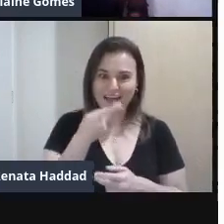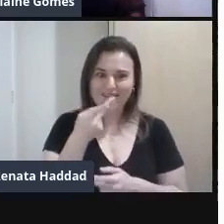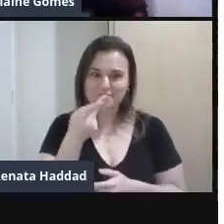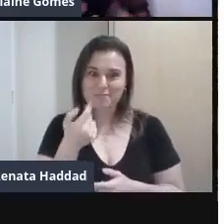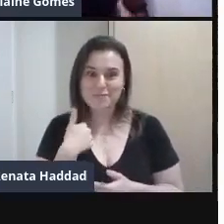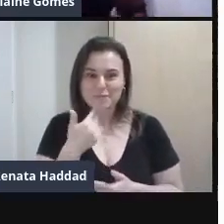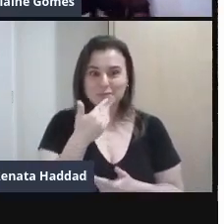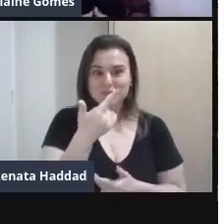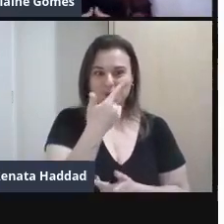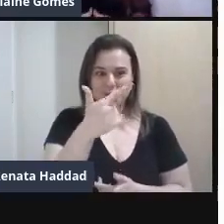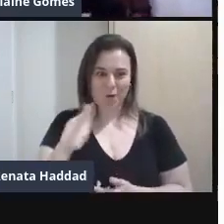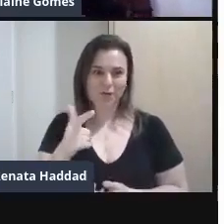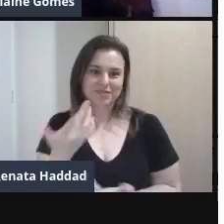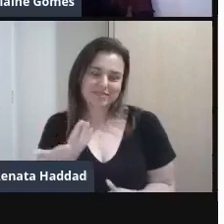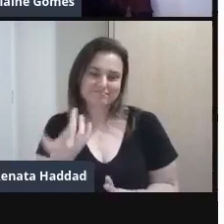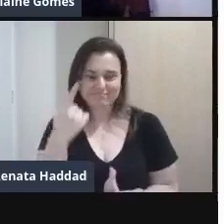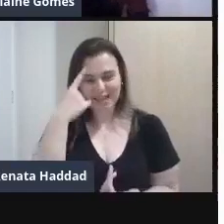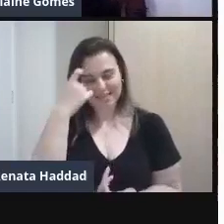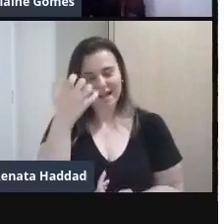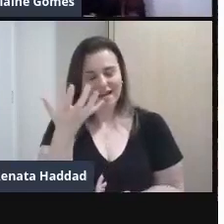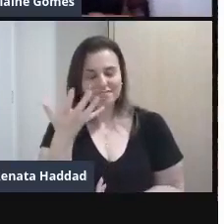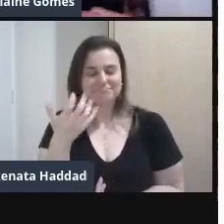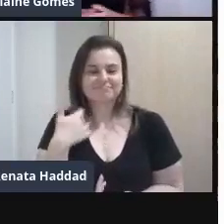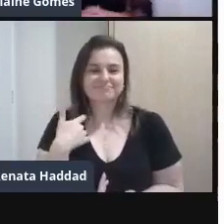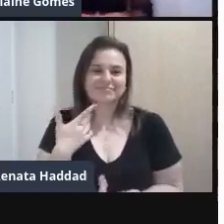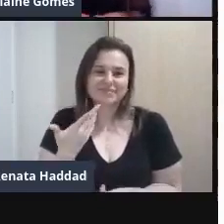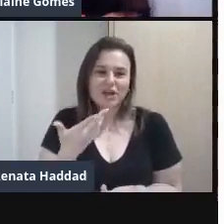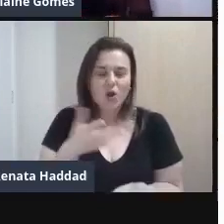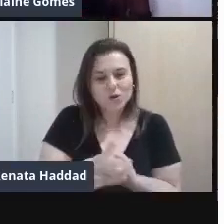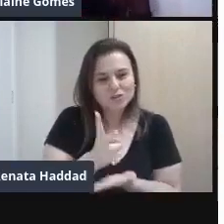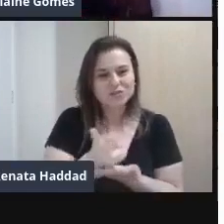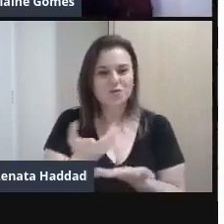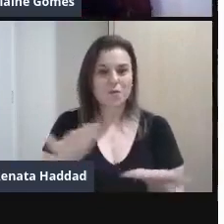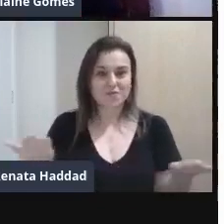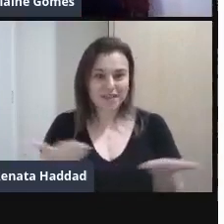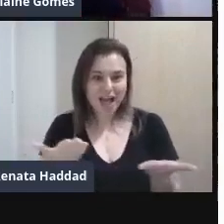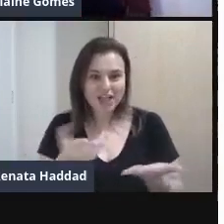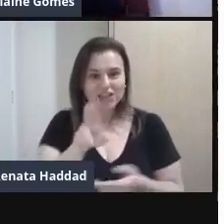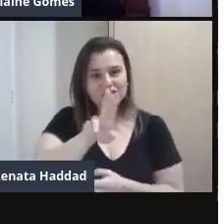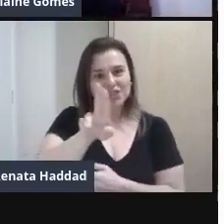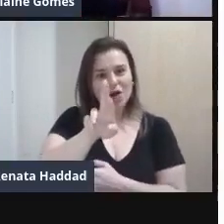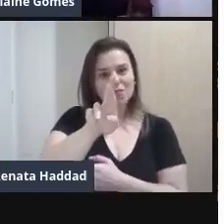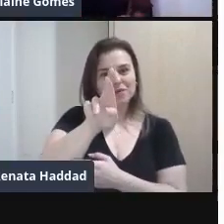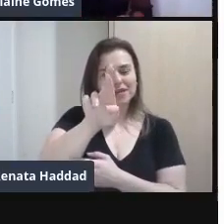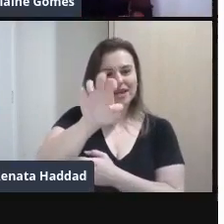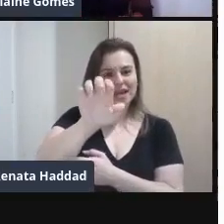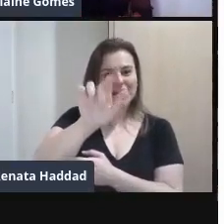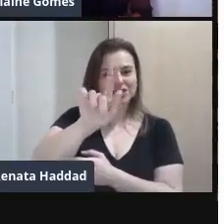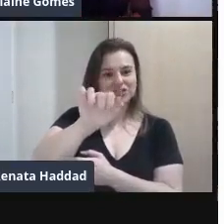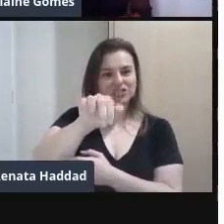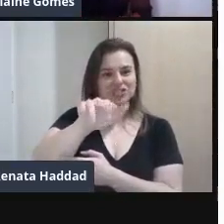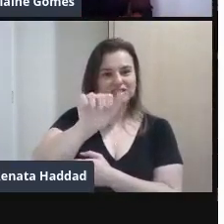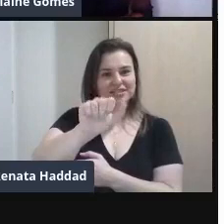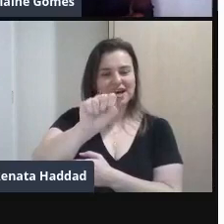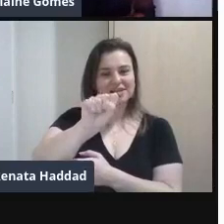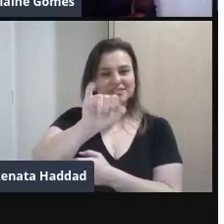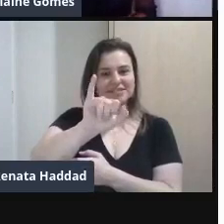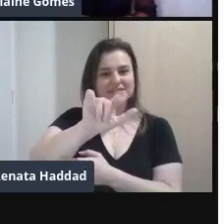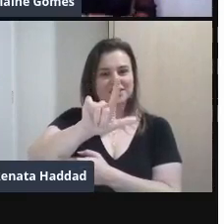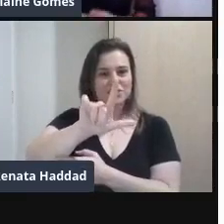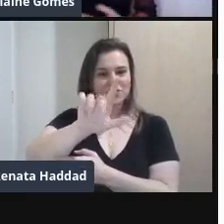A ideia é que essa conversa continue A gente então abre com Regina Silveira Você já ouviu falar de Regina Silveira?